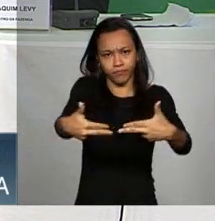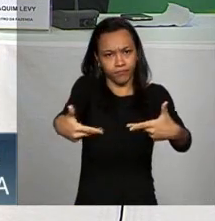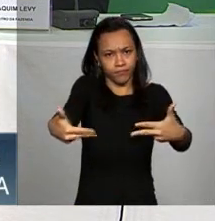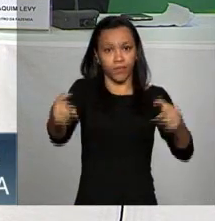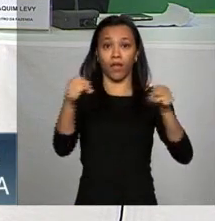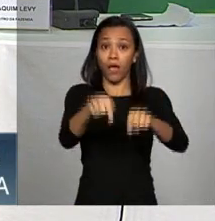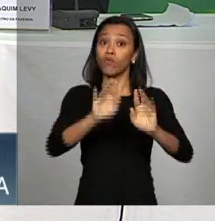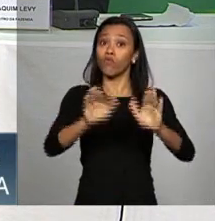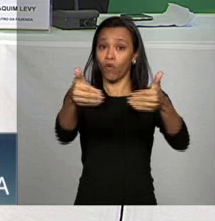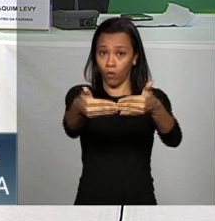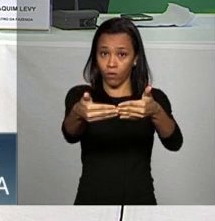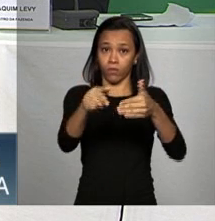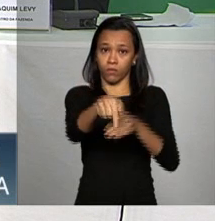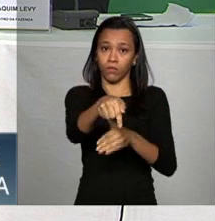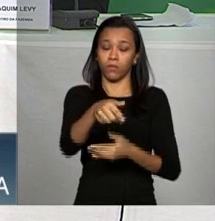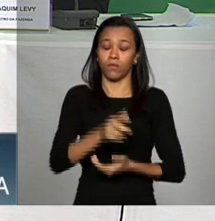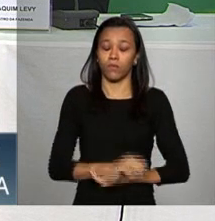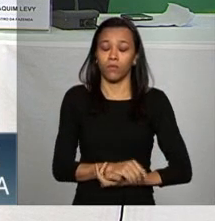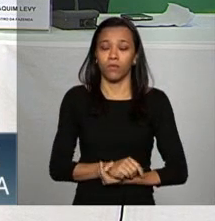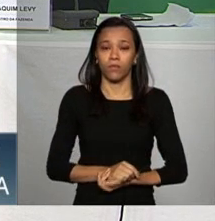não não tem